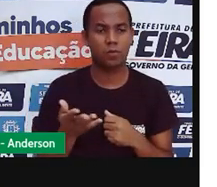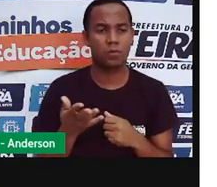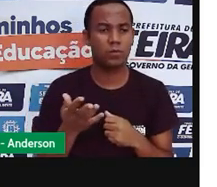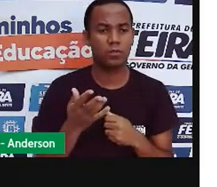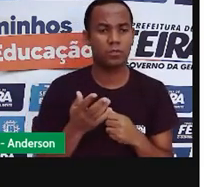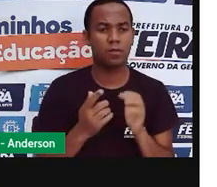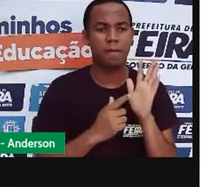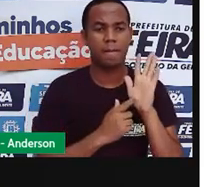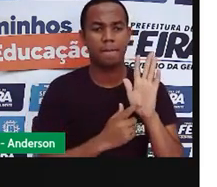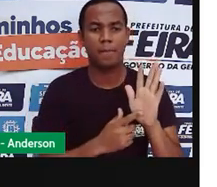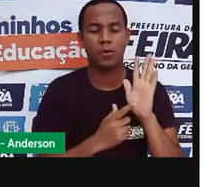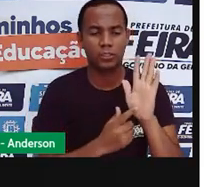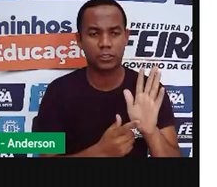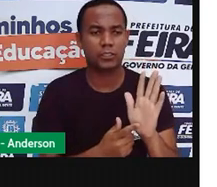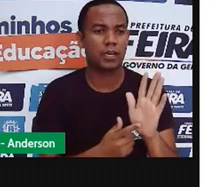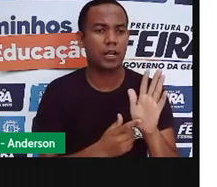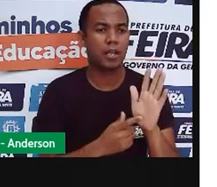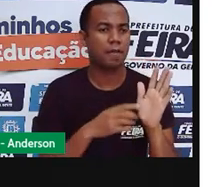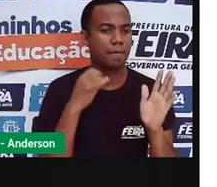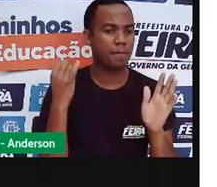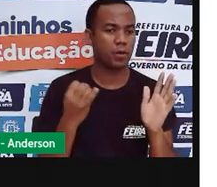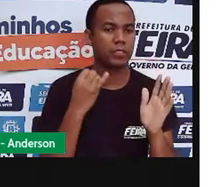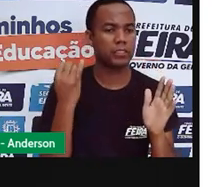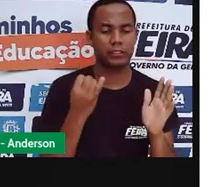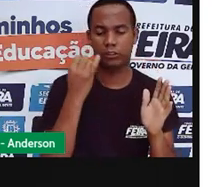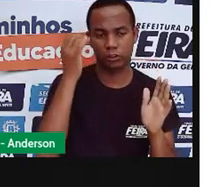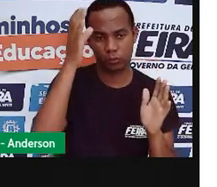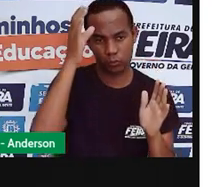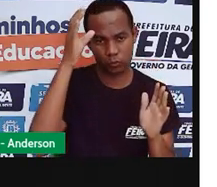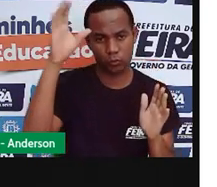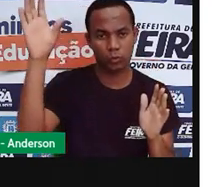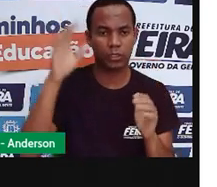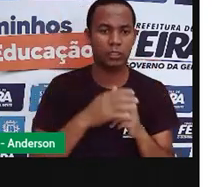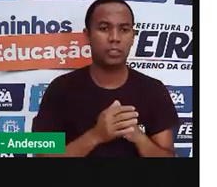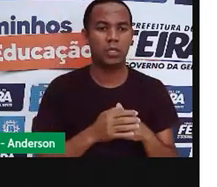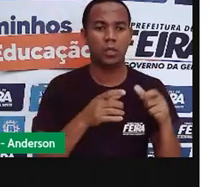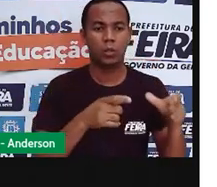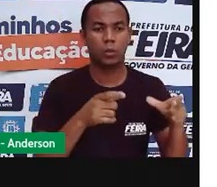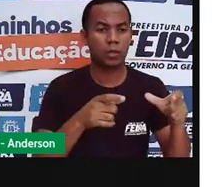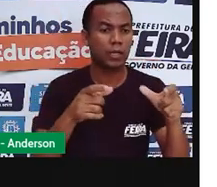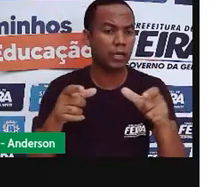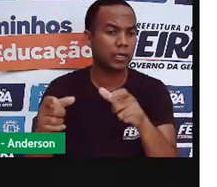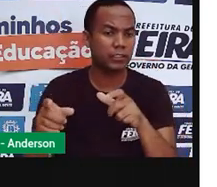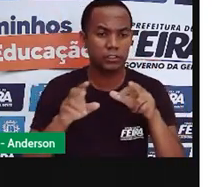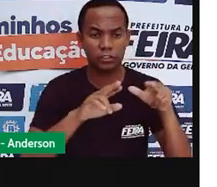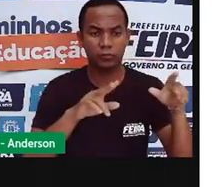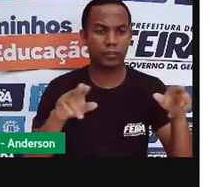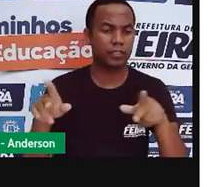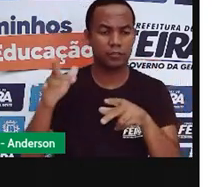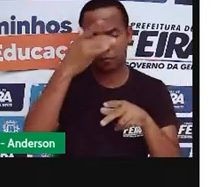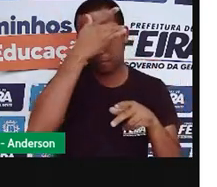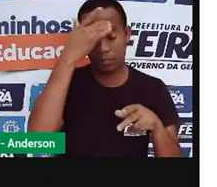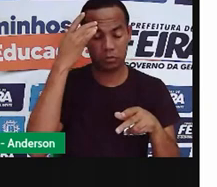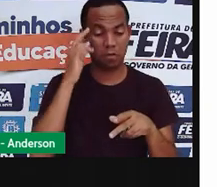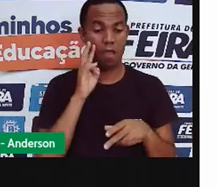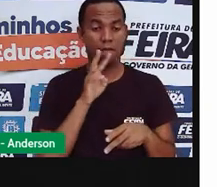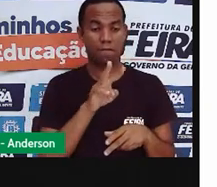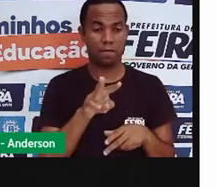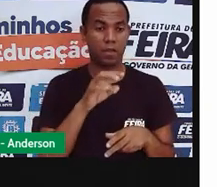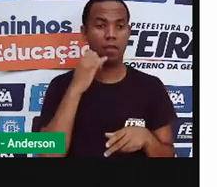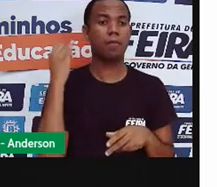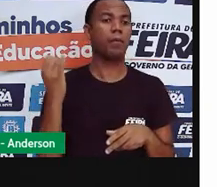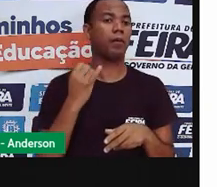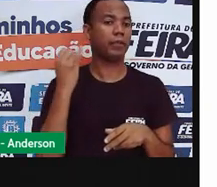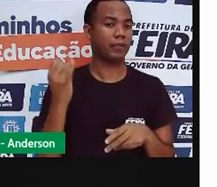sua importância folclórica e cultural. Então, em vários lugares, né? As pessoas ainda dão muita importância pra essas